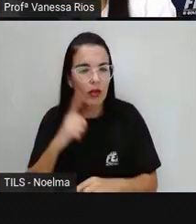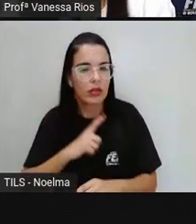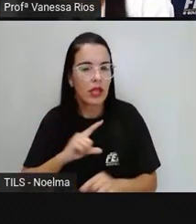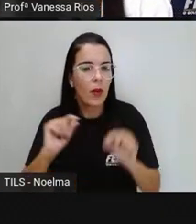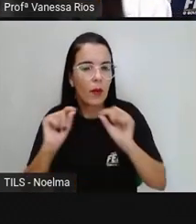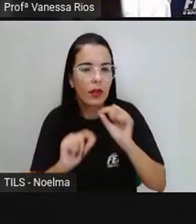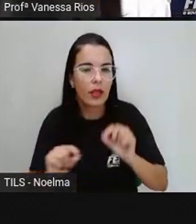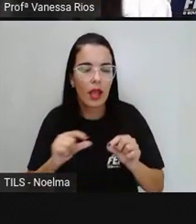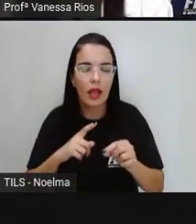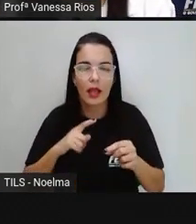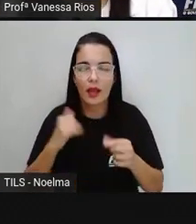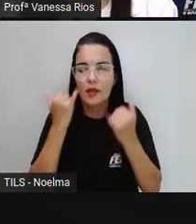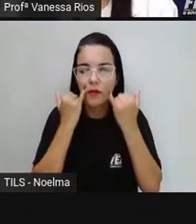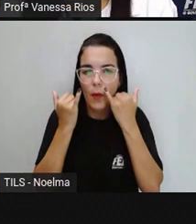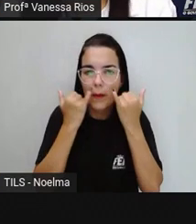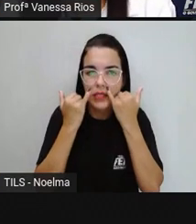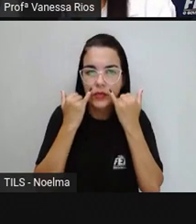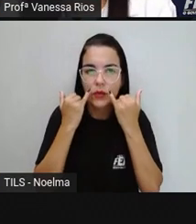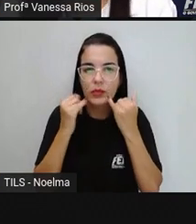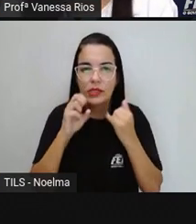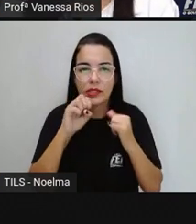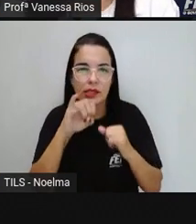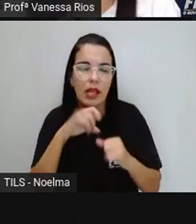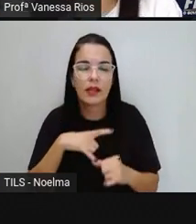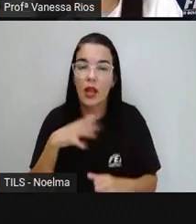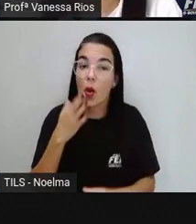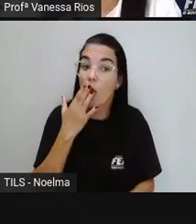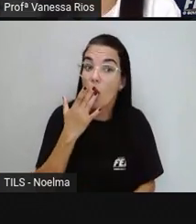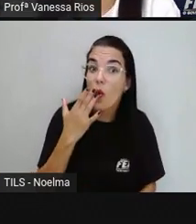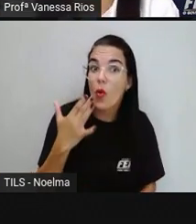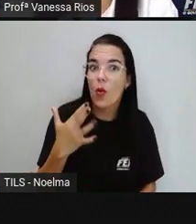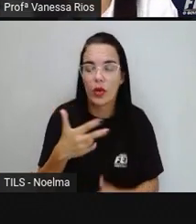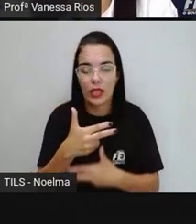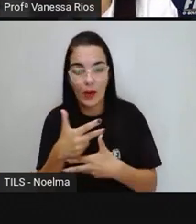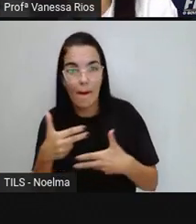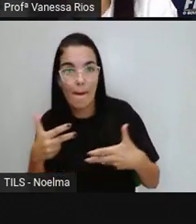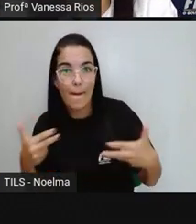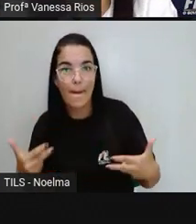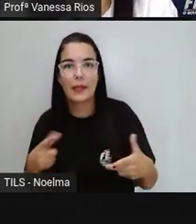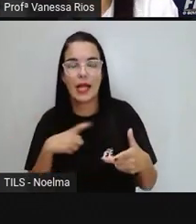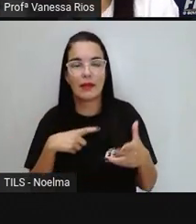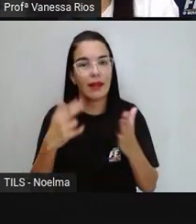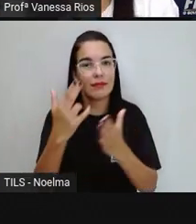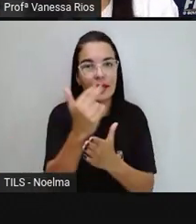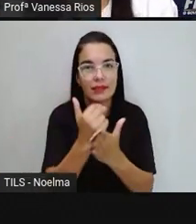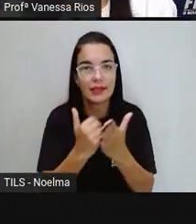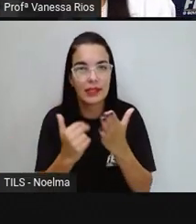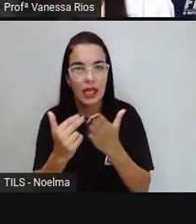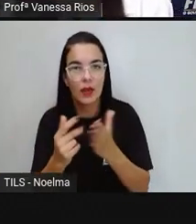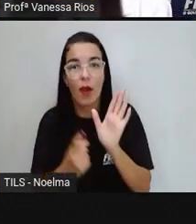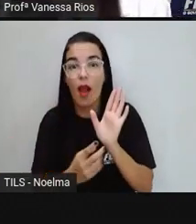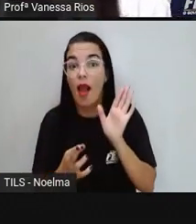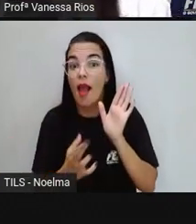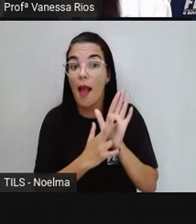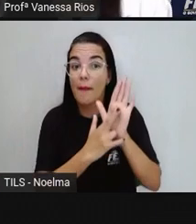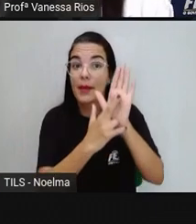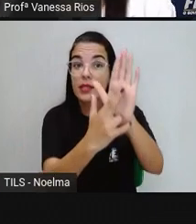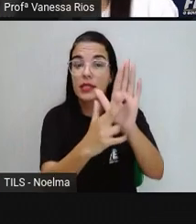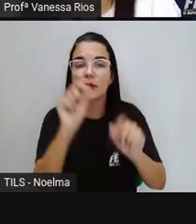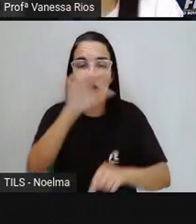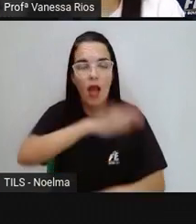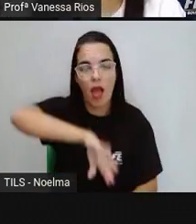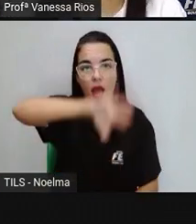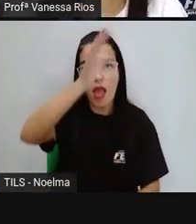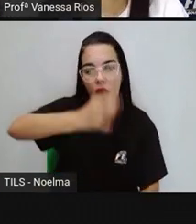perceber informações com cores, com elementos, com figuras que representam relevo,